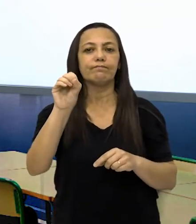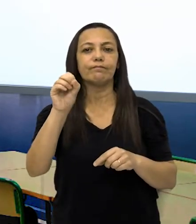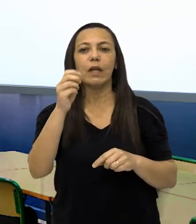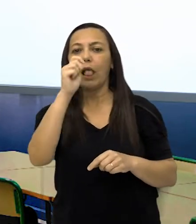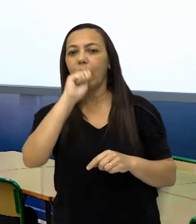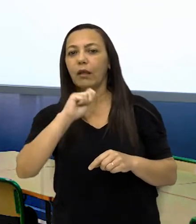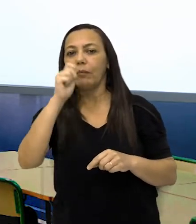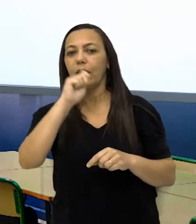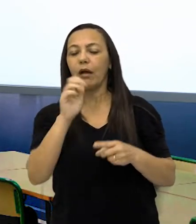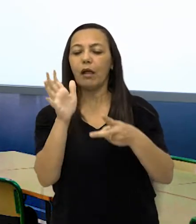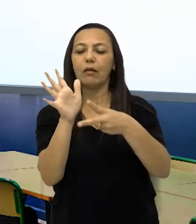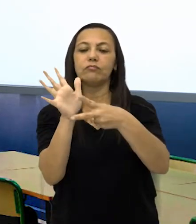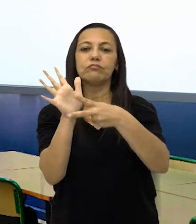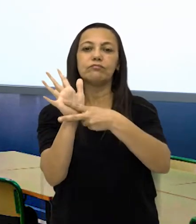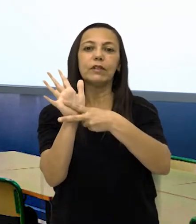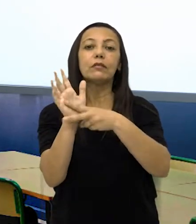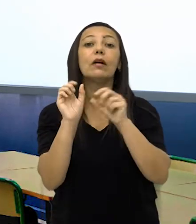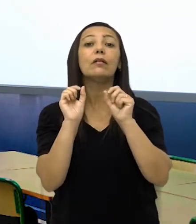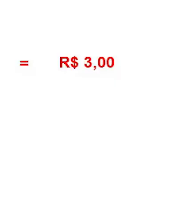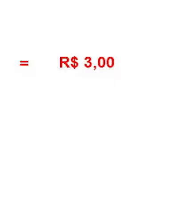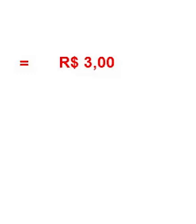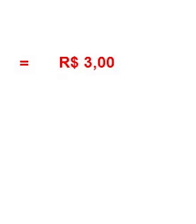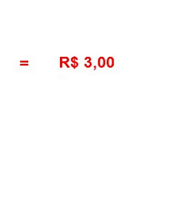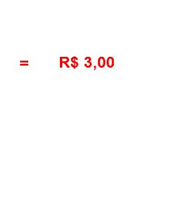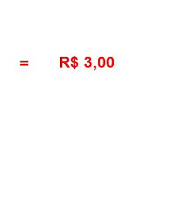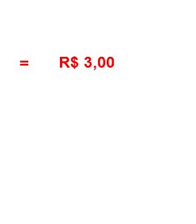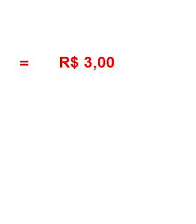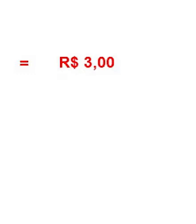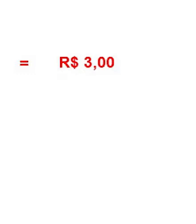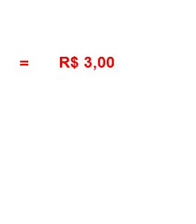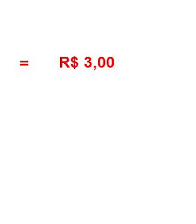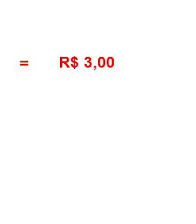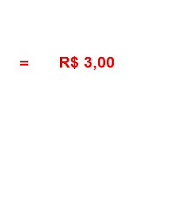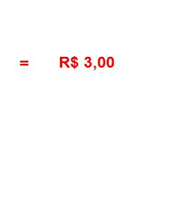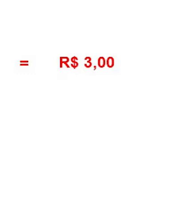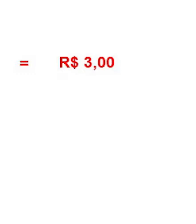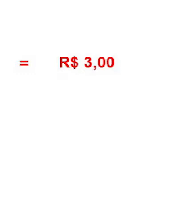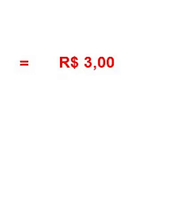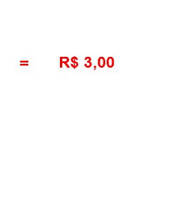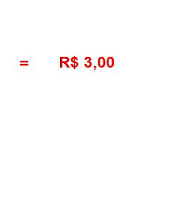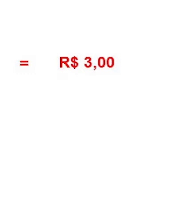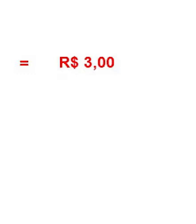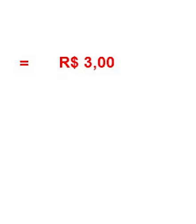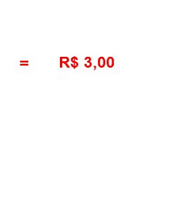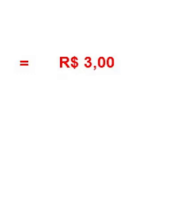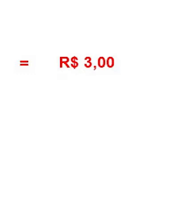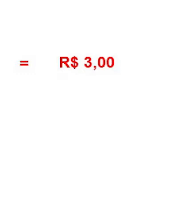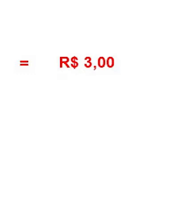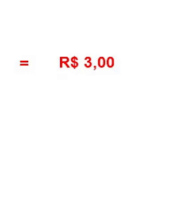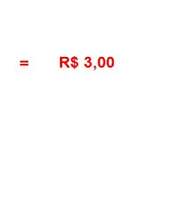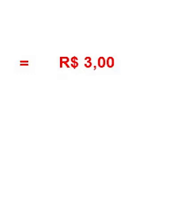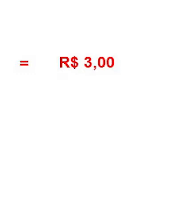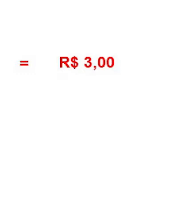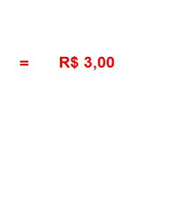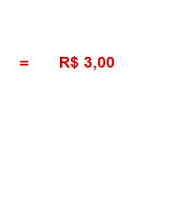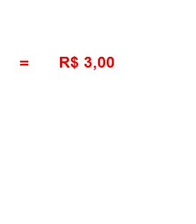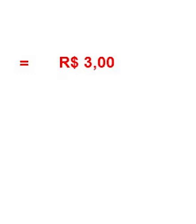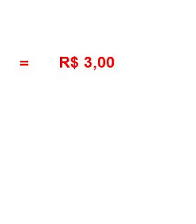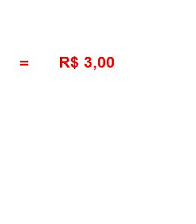picolé, temos um total de R$,00. Então, qual a alternativa correta?